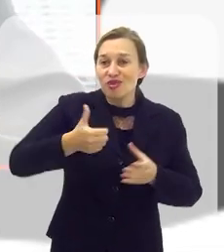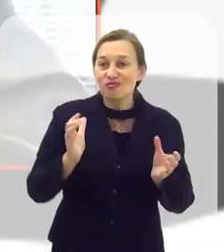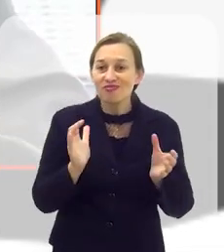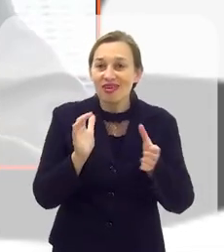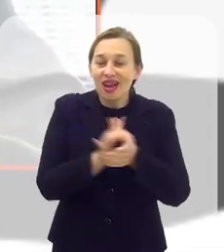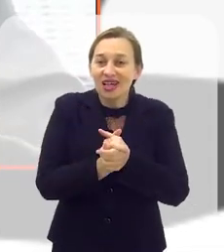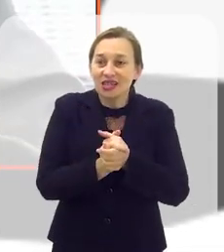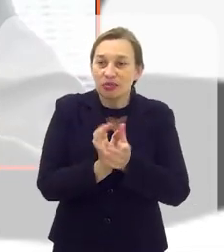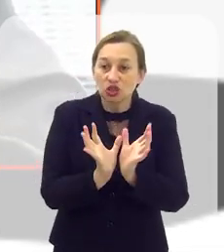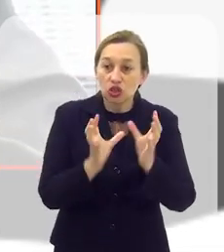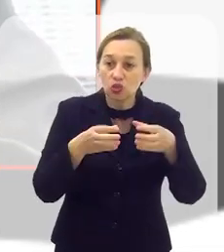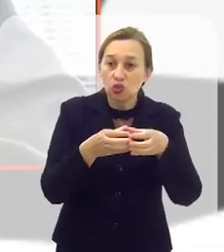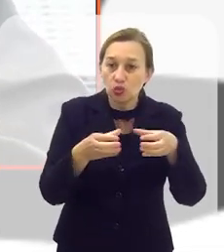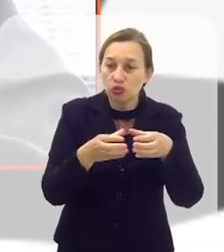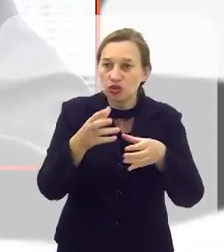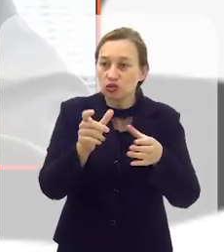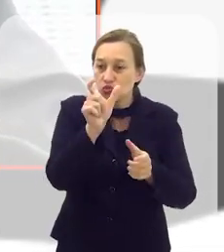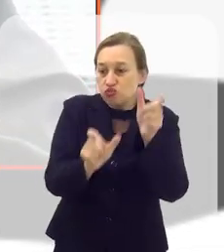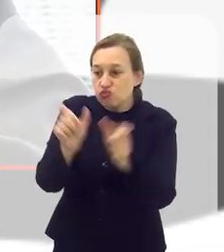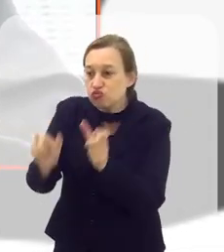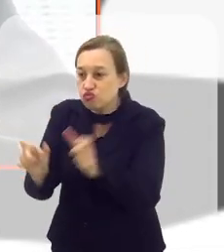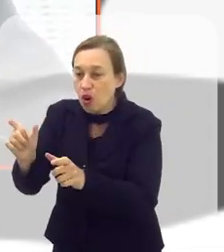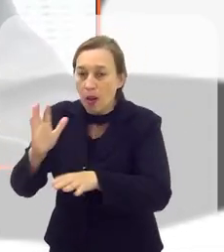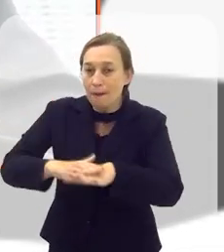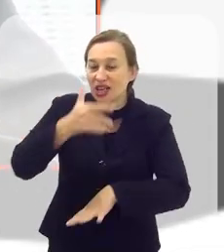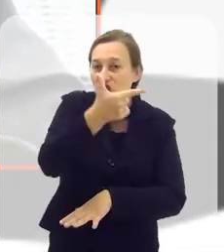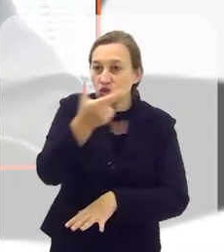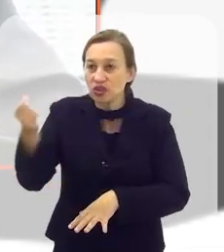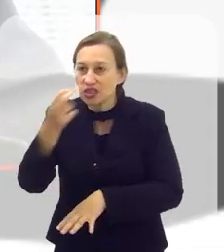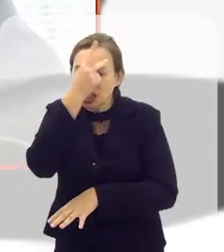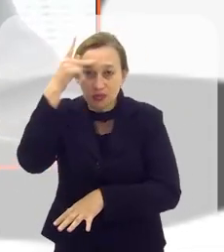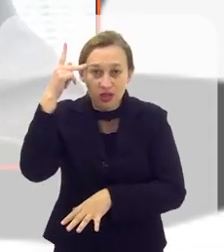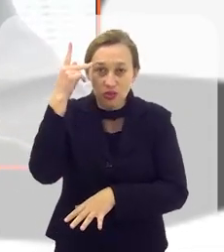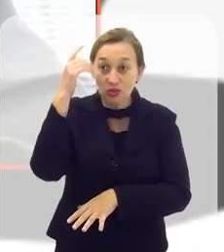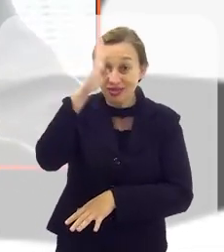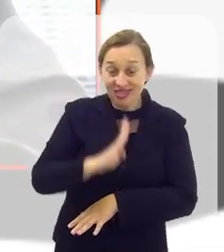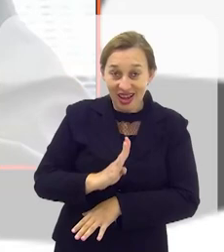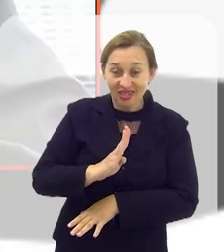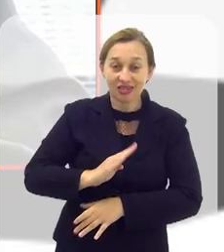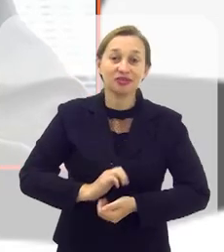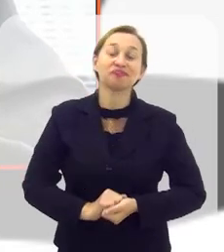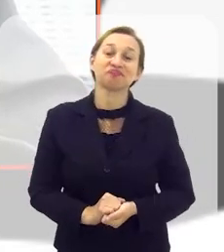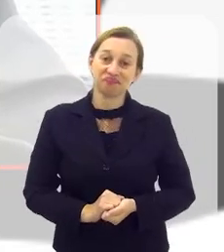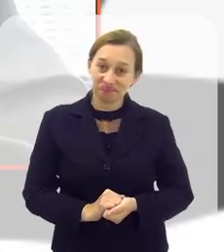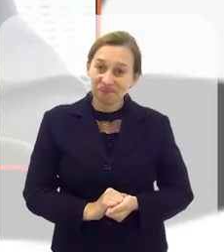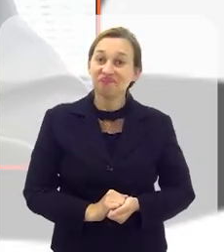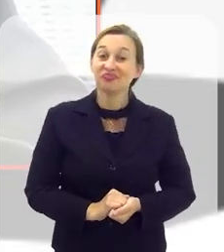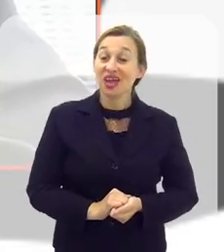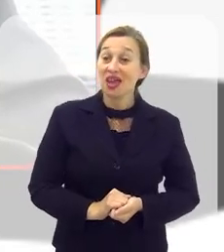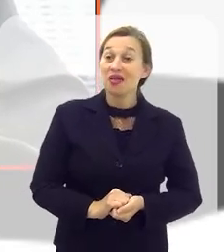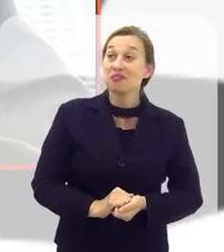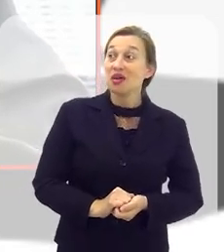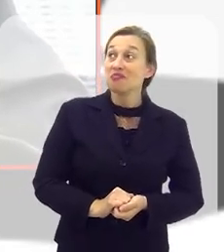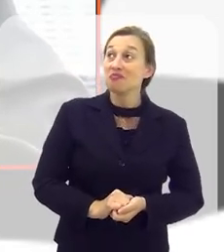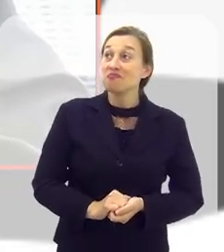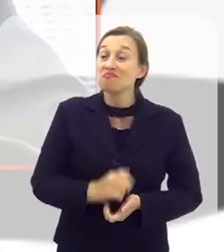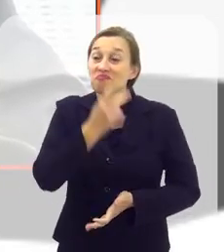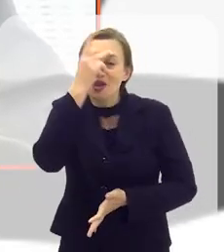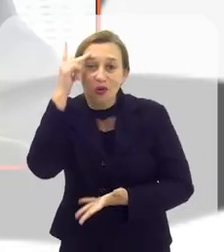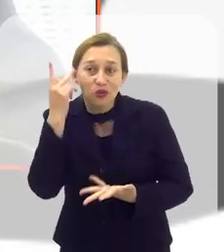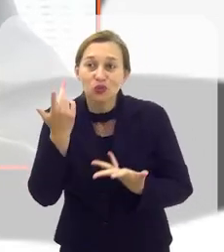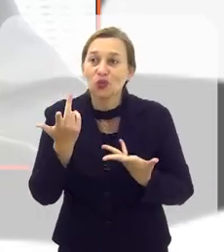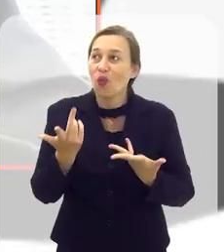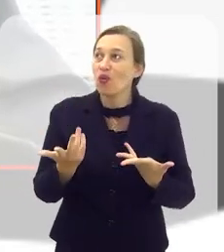primeiro casamento comunitário, onde nós casamos mais de 200 casais, que eram